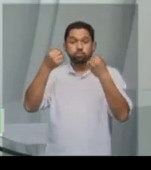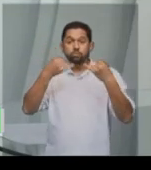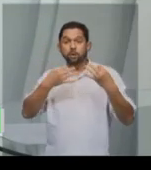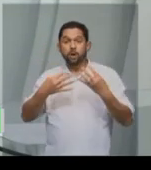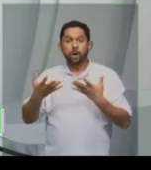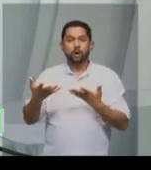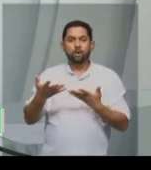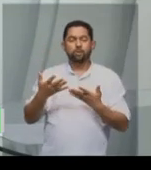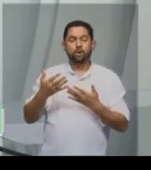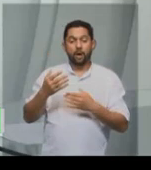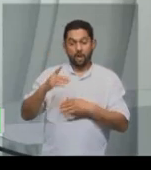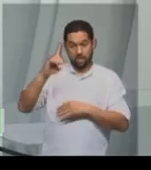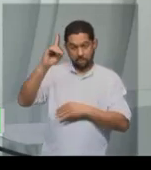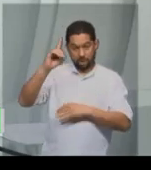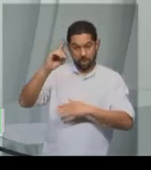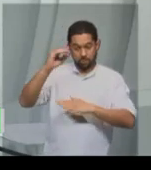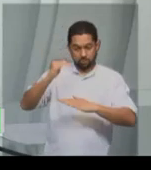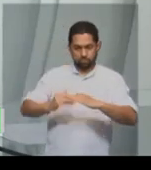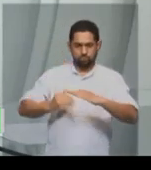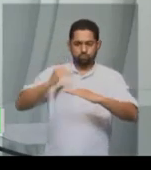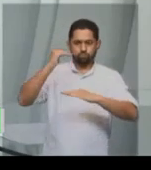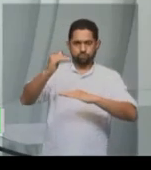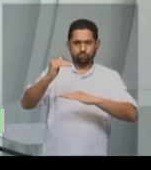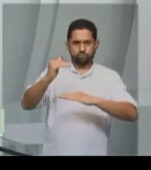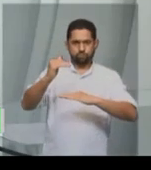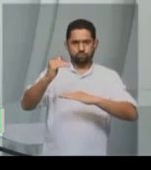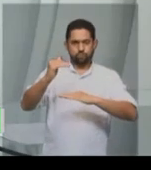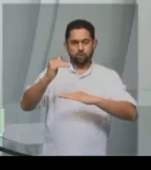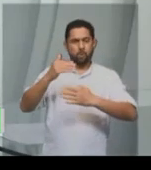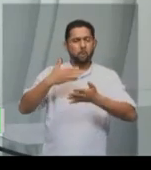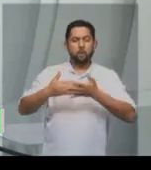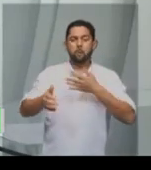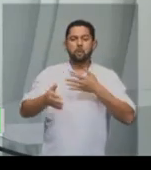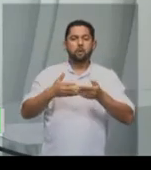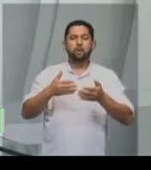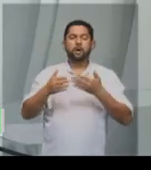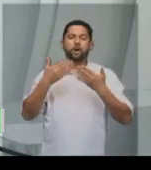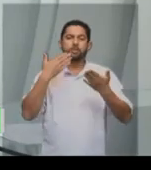acima das outras discussões.